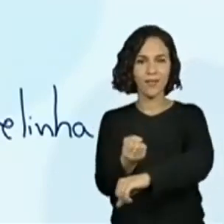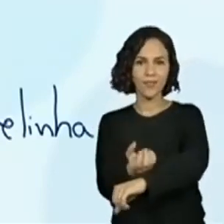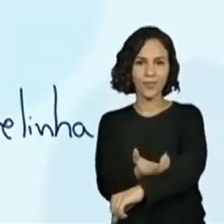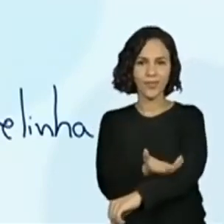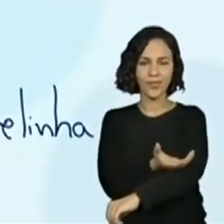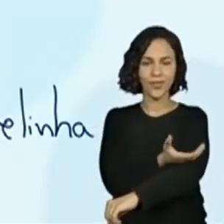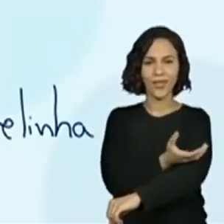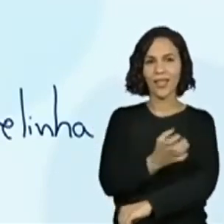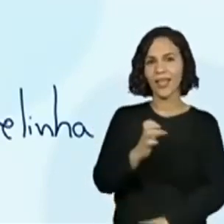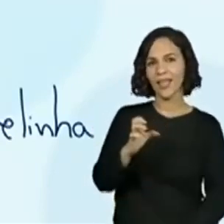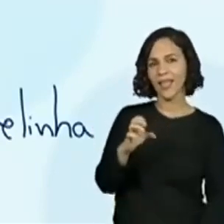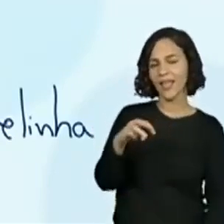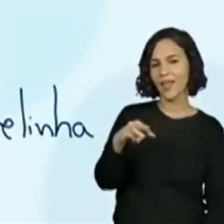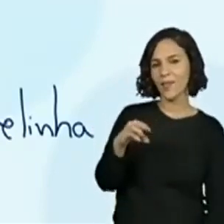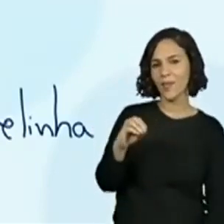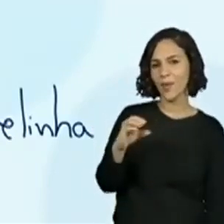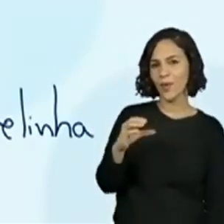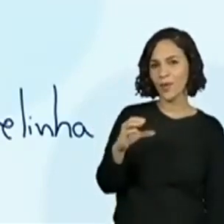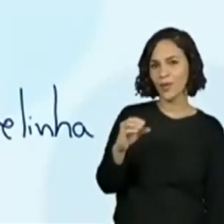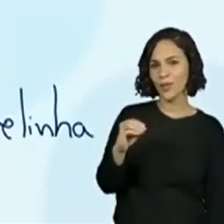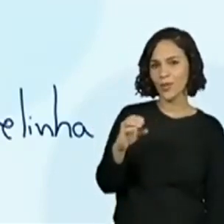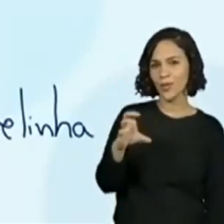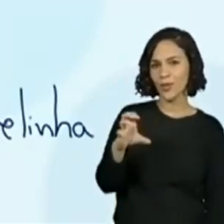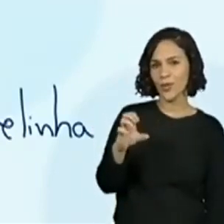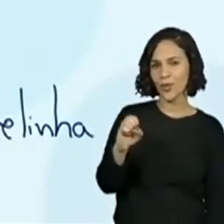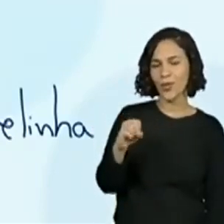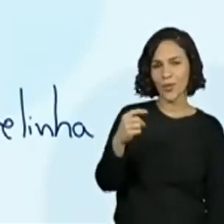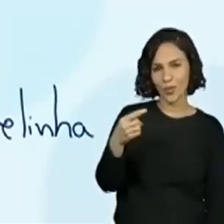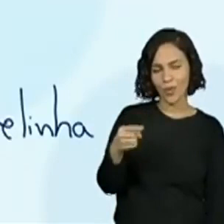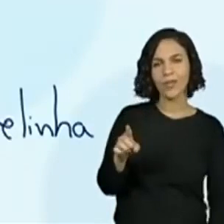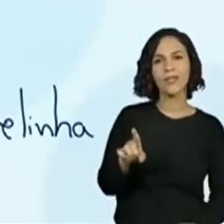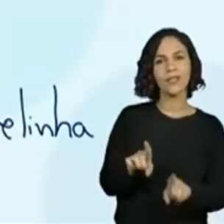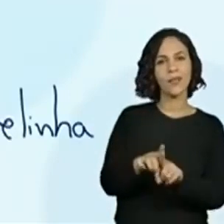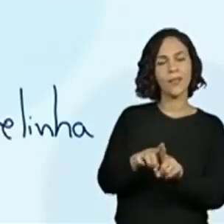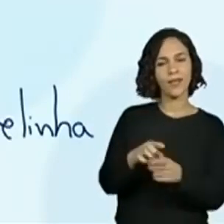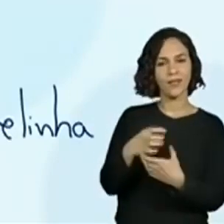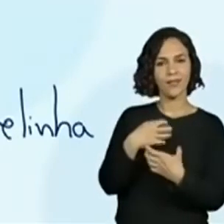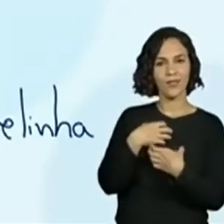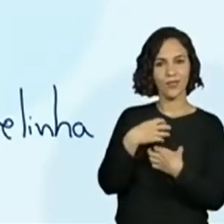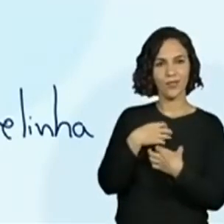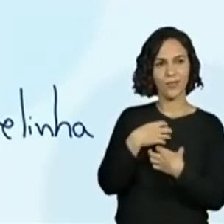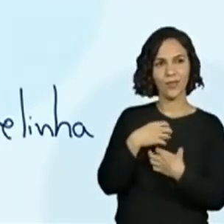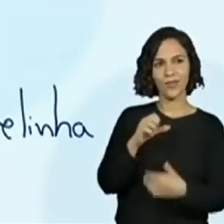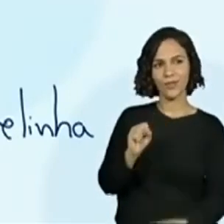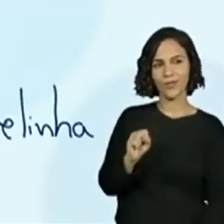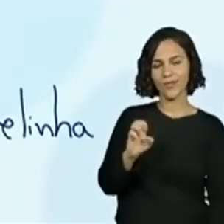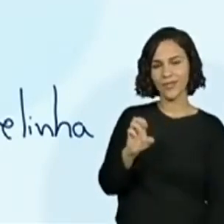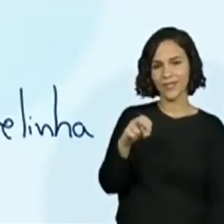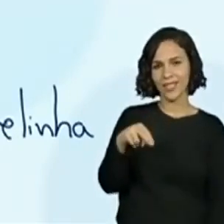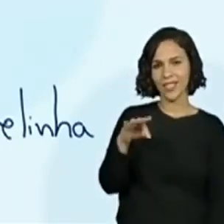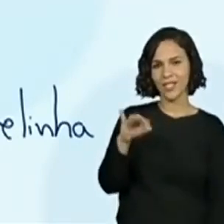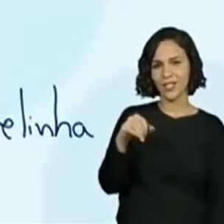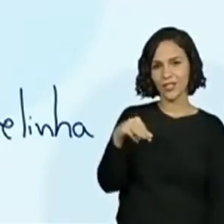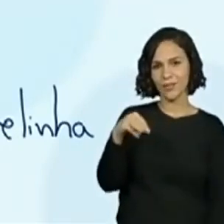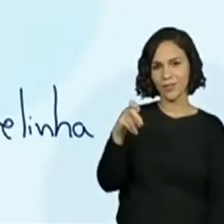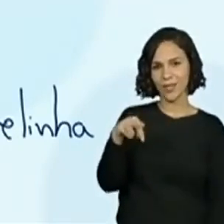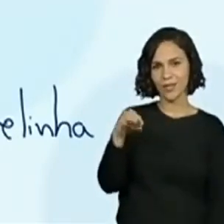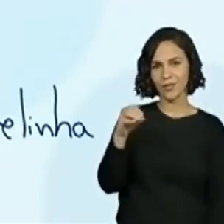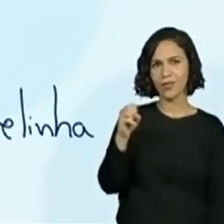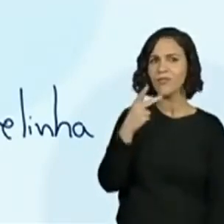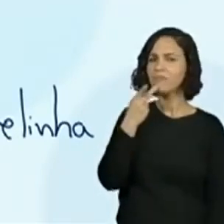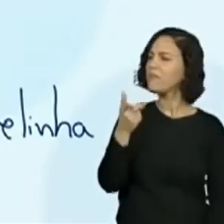Desculpa a letra, gente, emoções e sentimentos. E sentimentos. Professora, essa letra está maravilhosa.